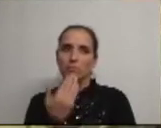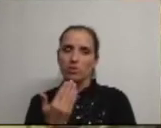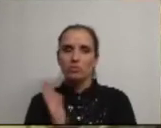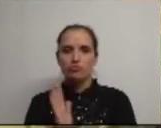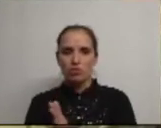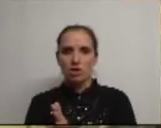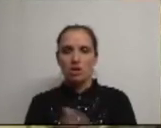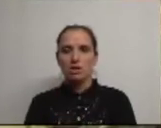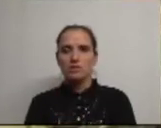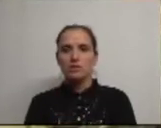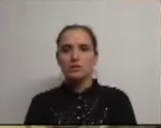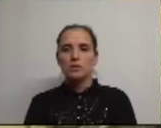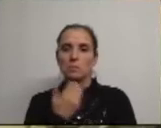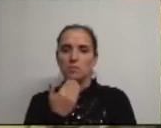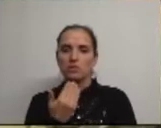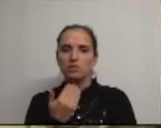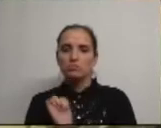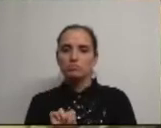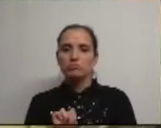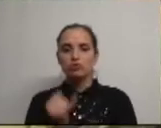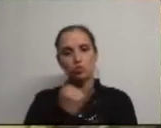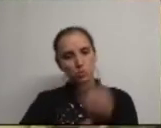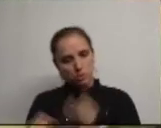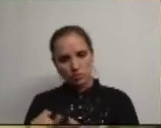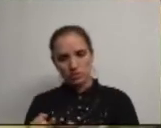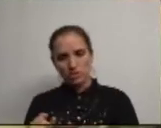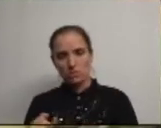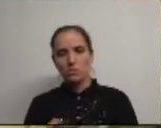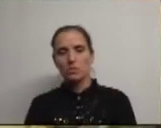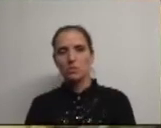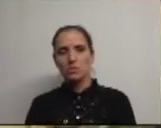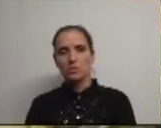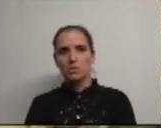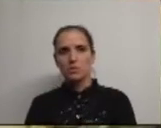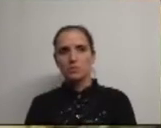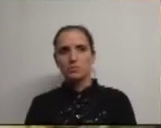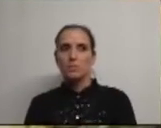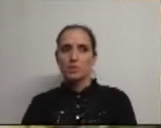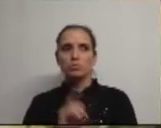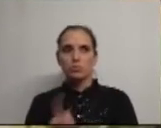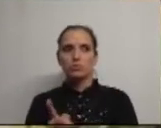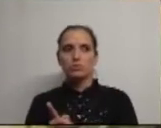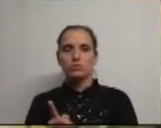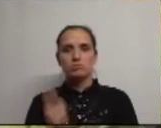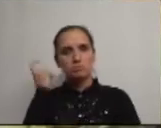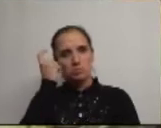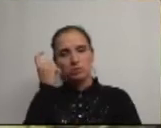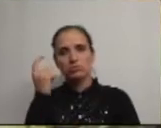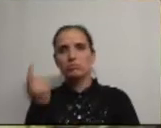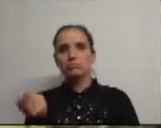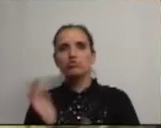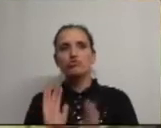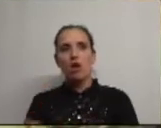de substituição, e portanto, penso que temos